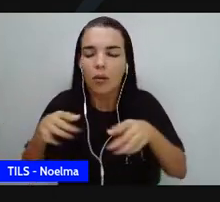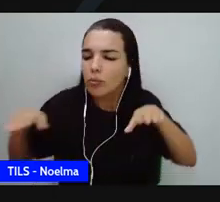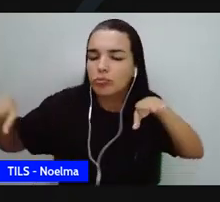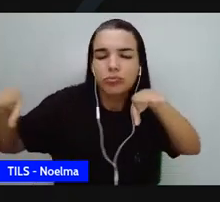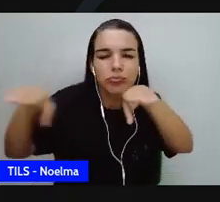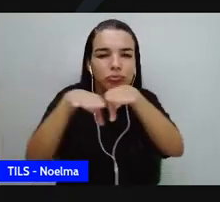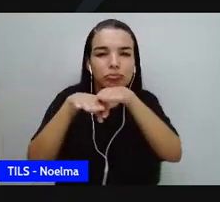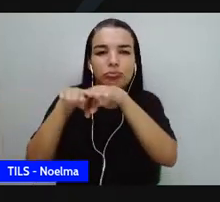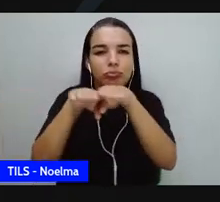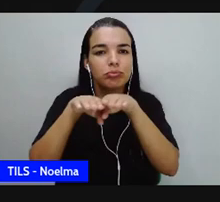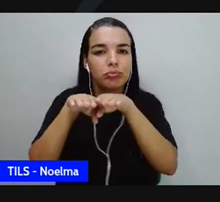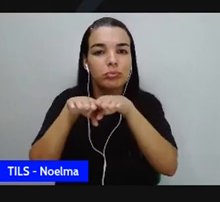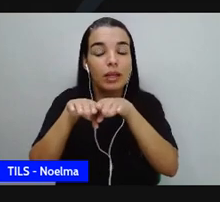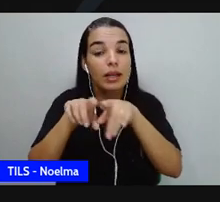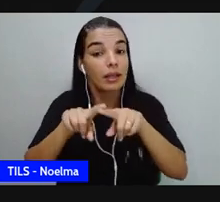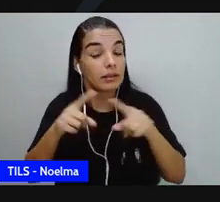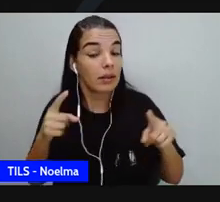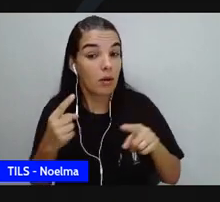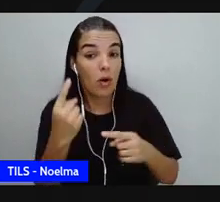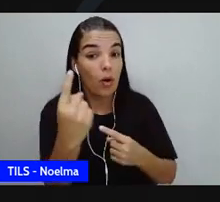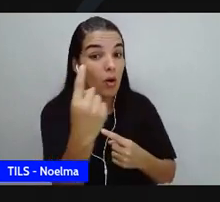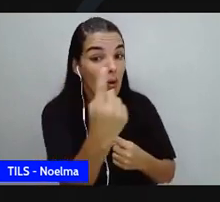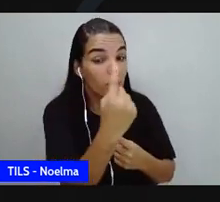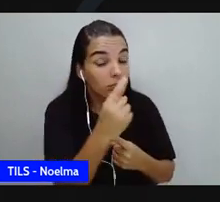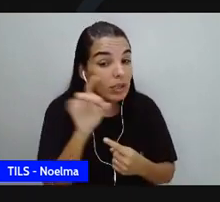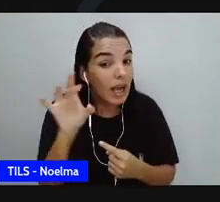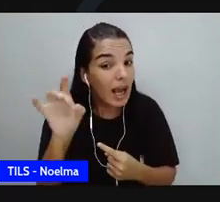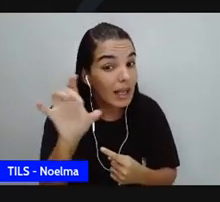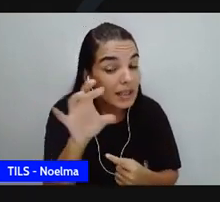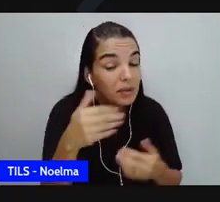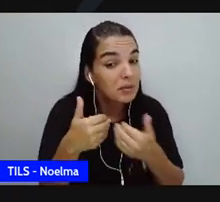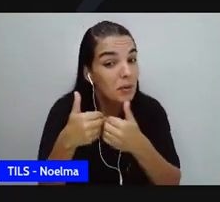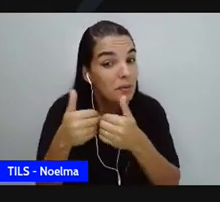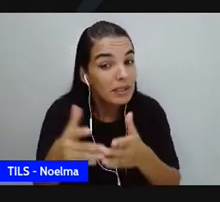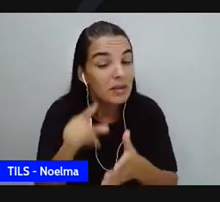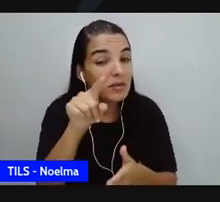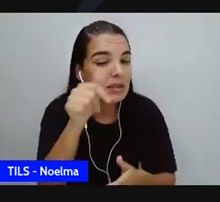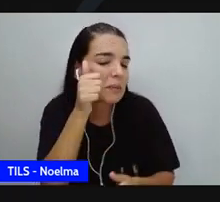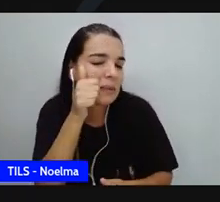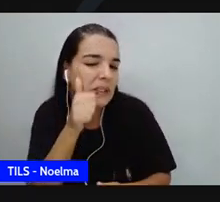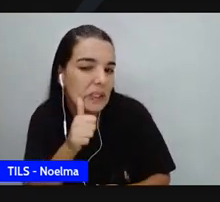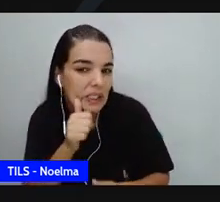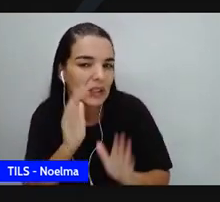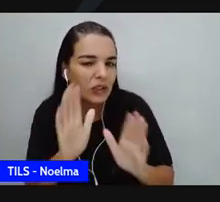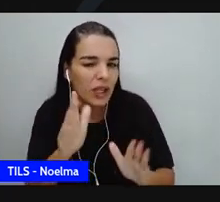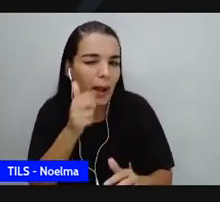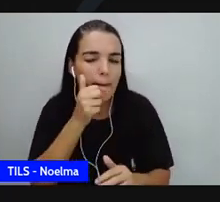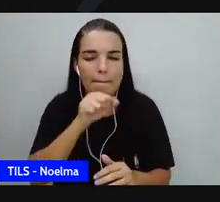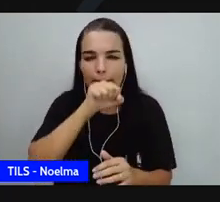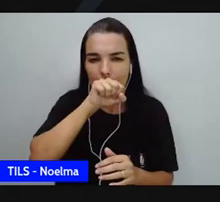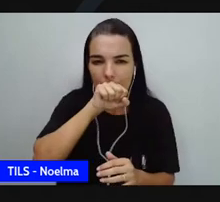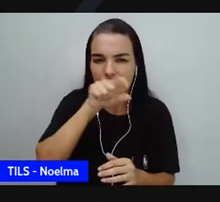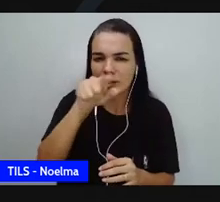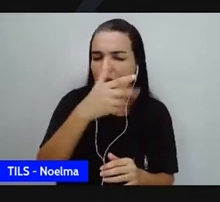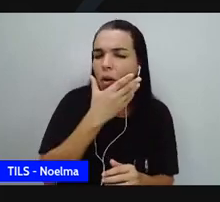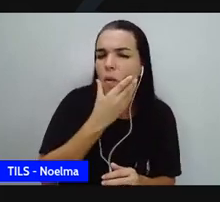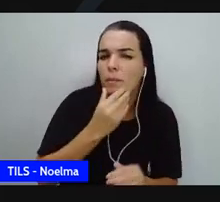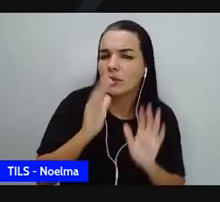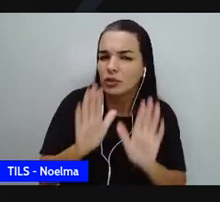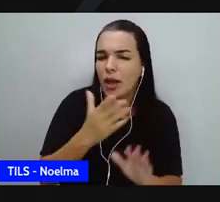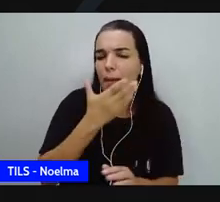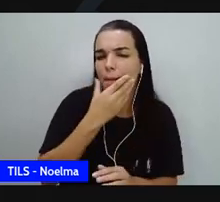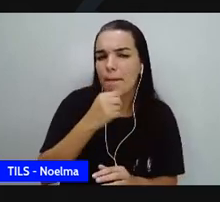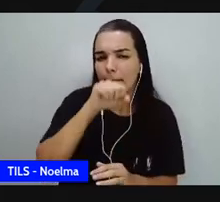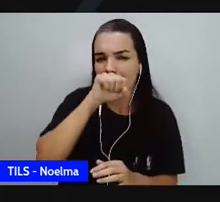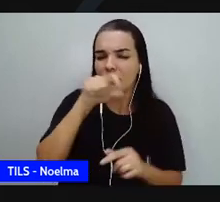começa a partir de cada um. Então, você menina, você mulher, que é mãe, você homem, que é jovem, você que trabalha,